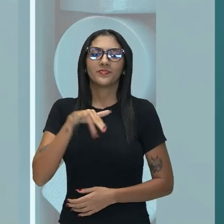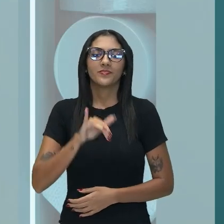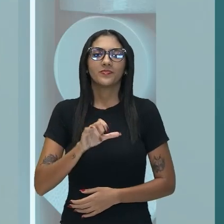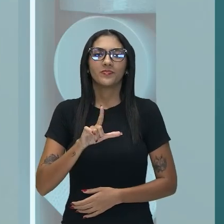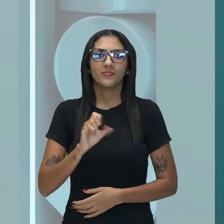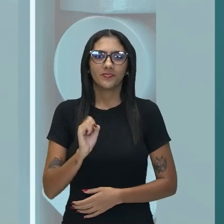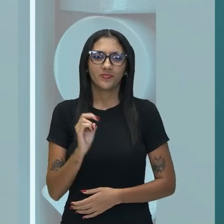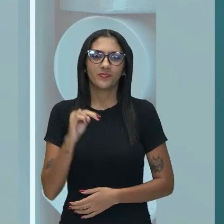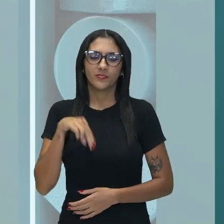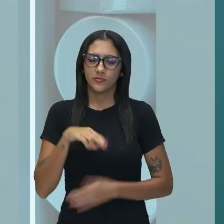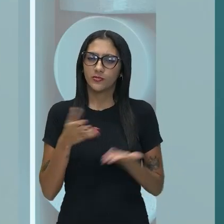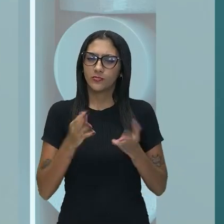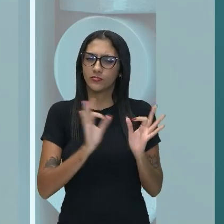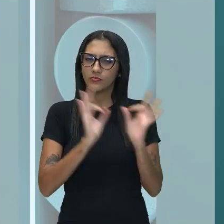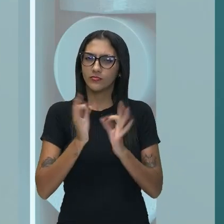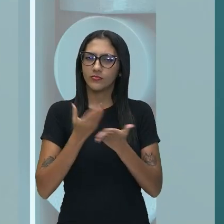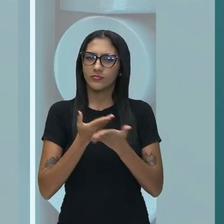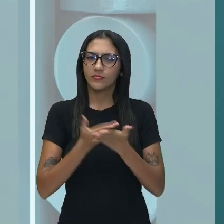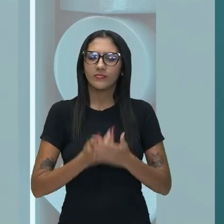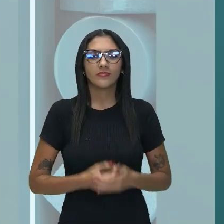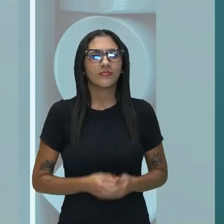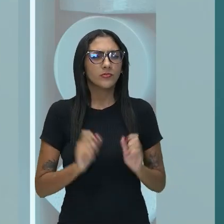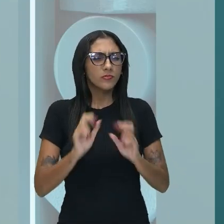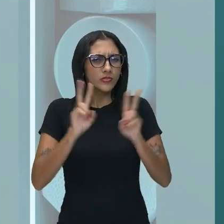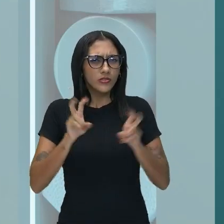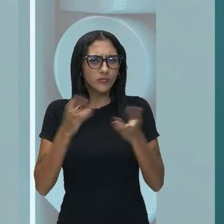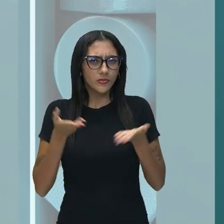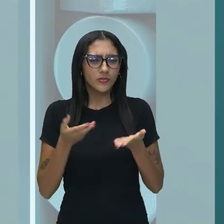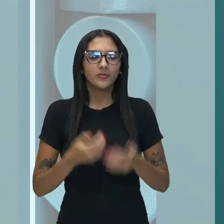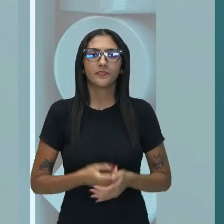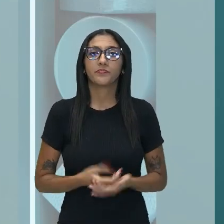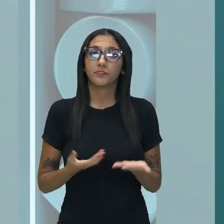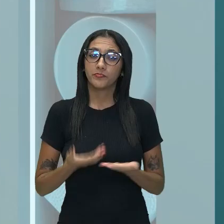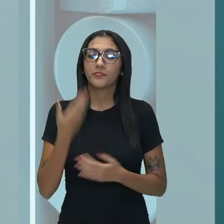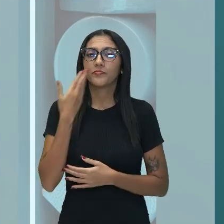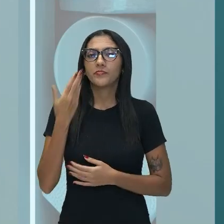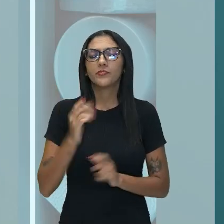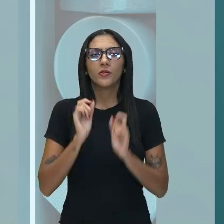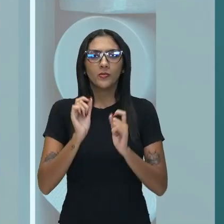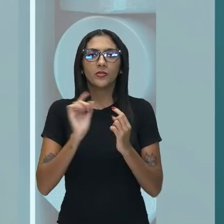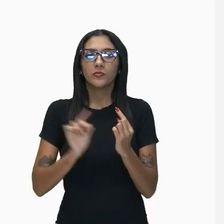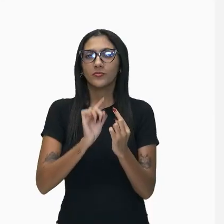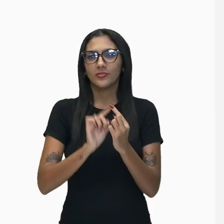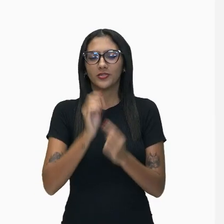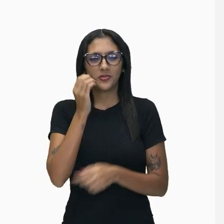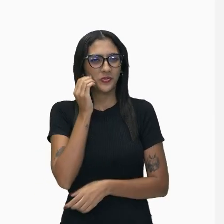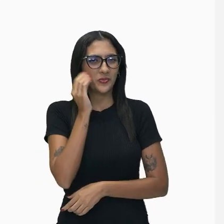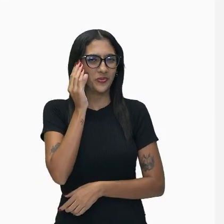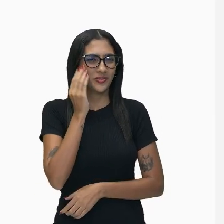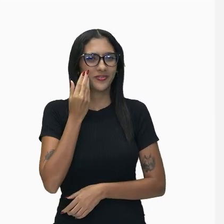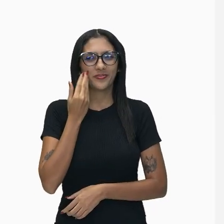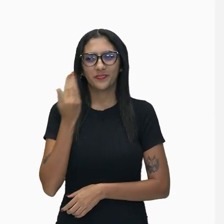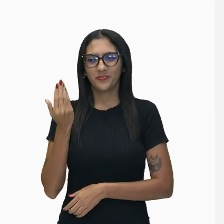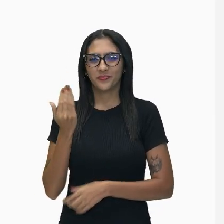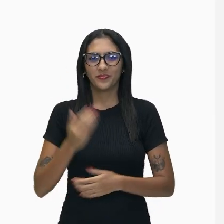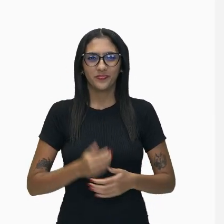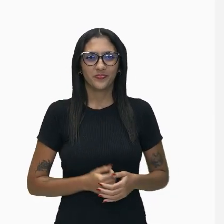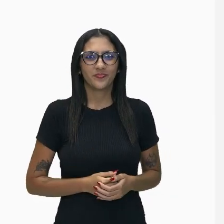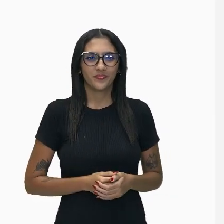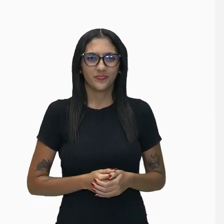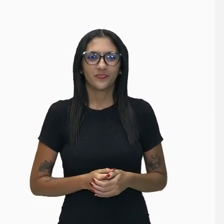vocês neste momento. O que vamos aprender? Então, vamos aí observar o nosso objeto de conhecimento,